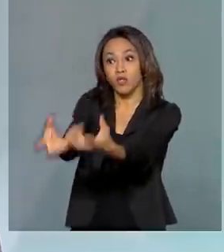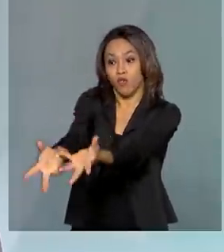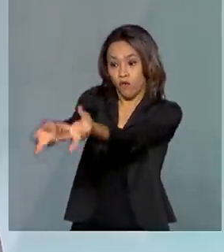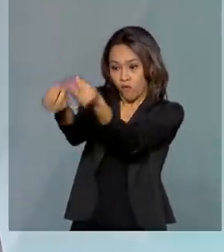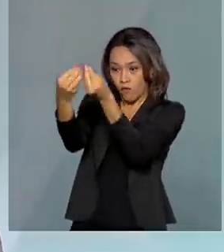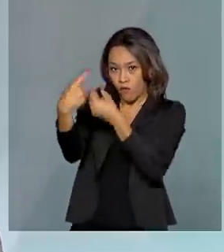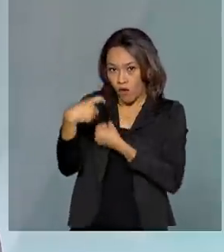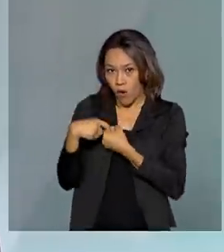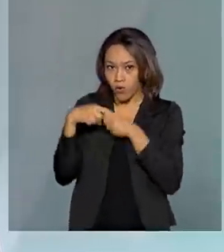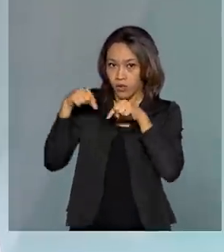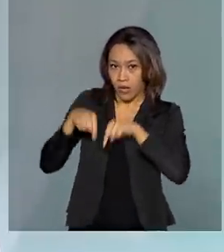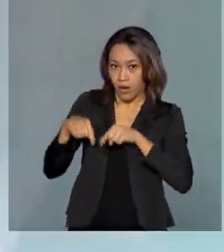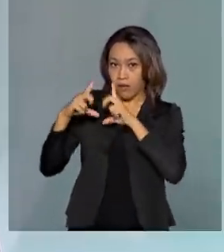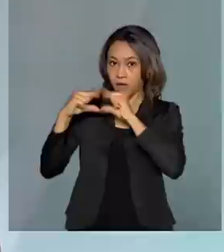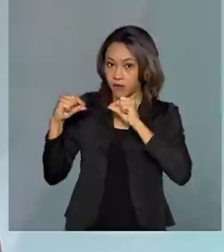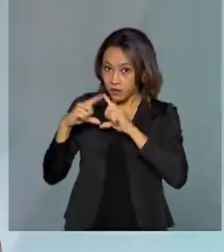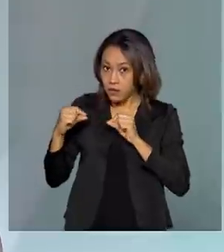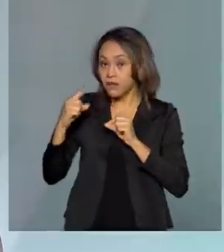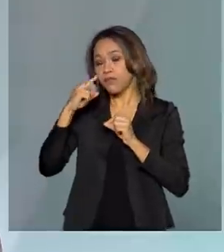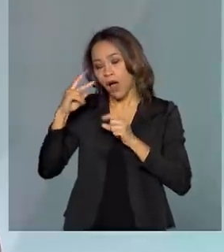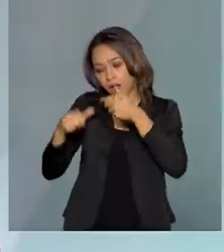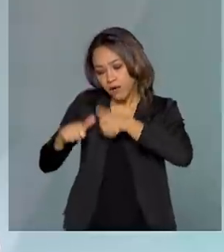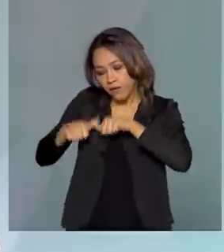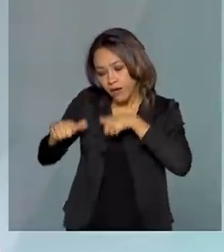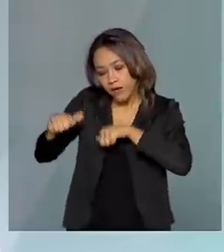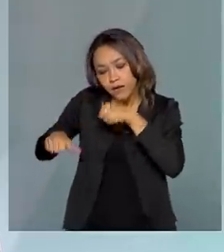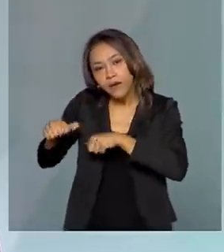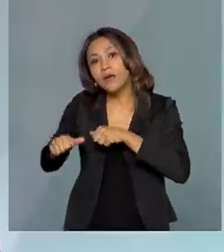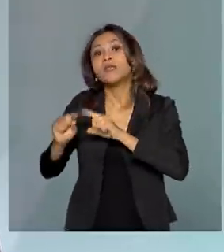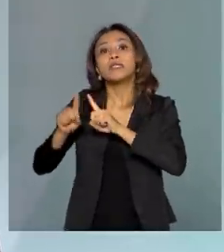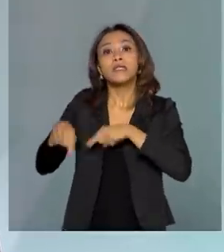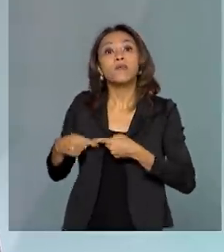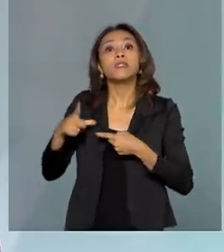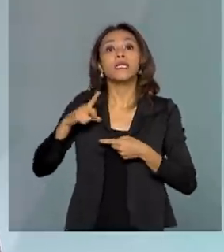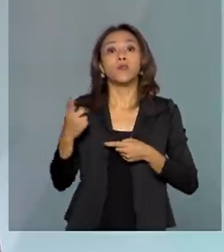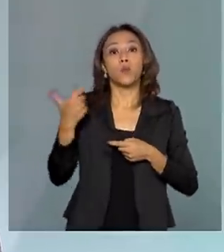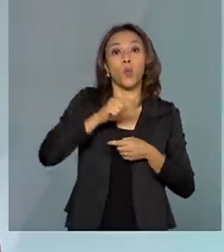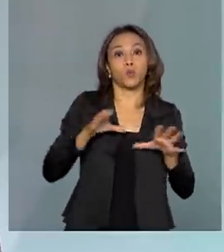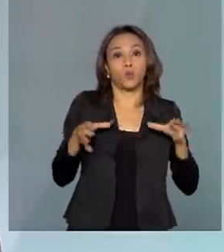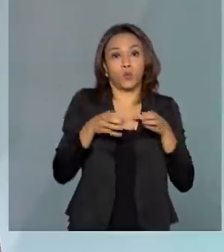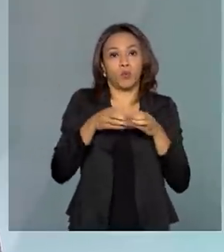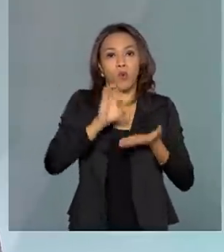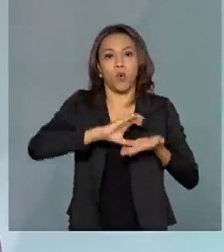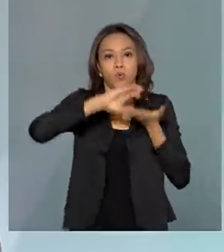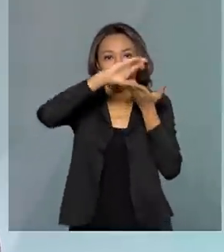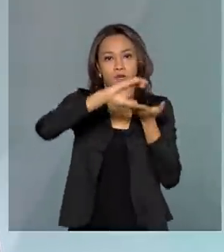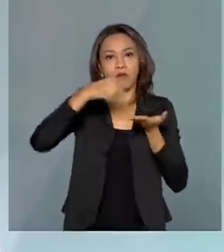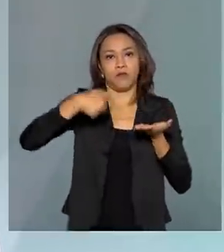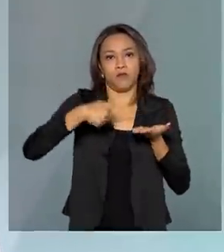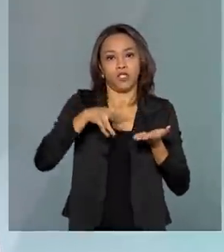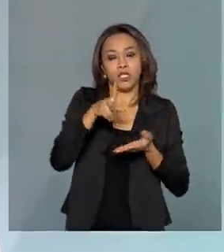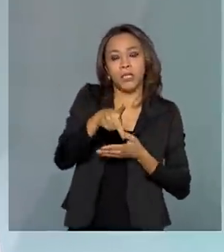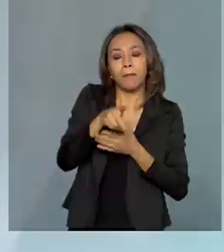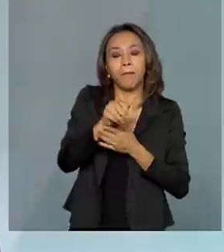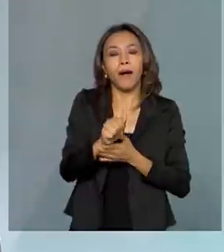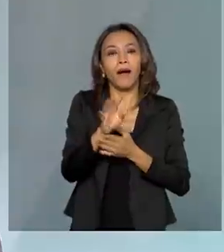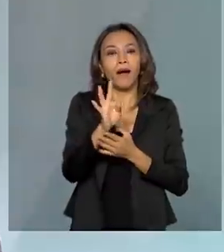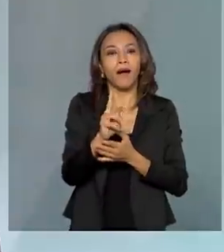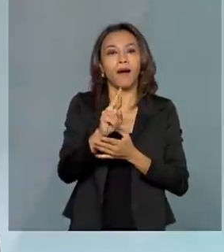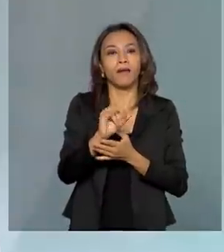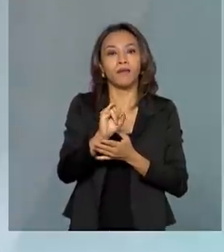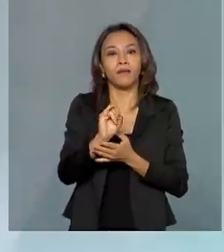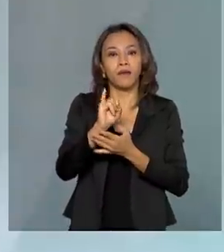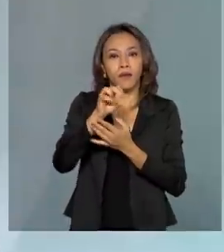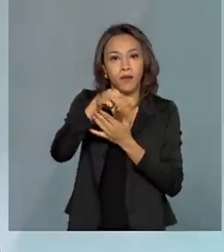sede e depois, por fim, ele é submetido também ao Conselho do Patrimônio, que é um conselho